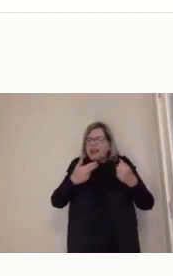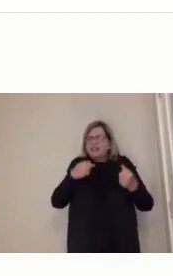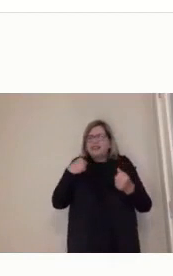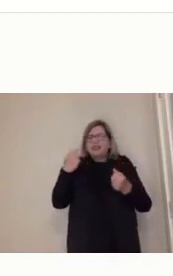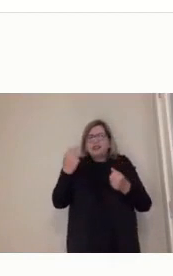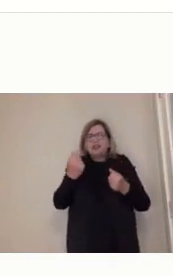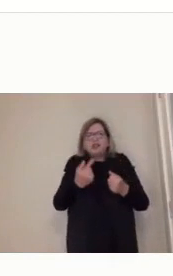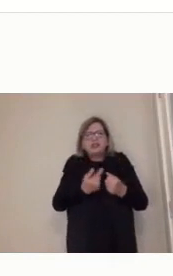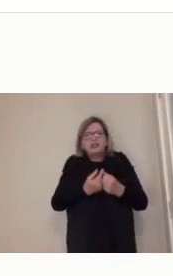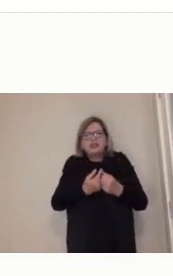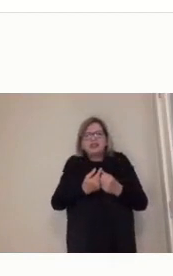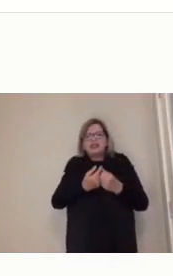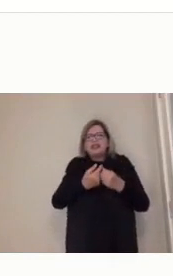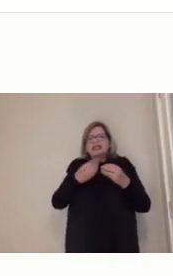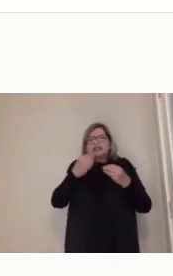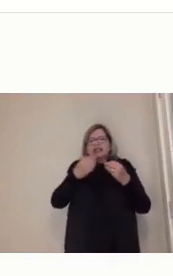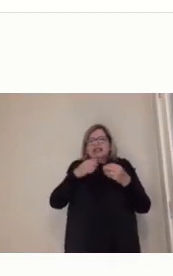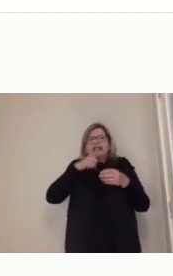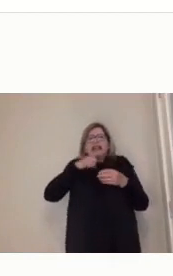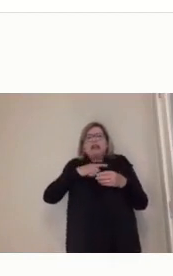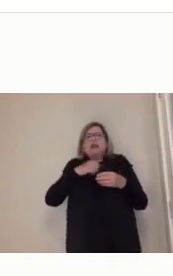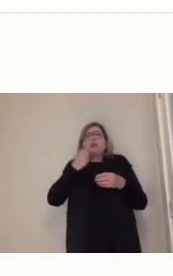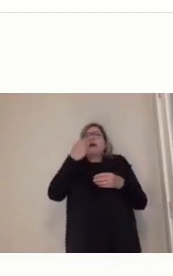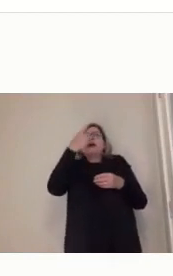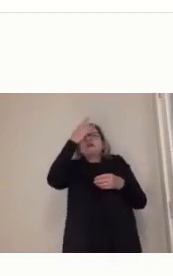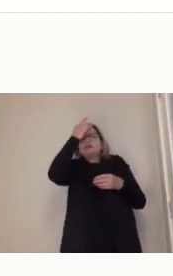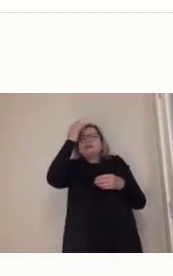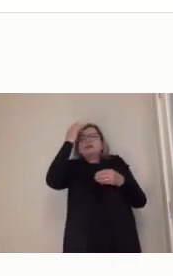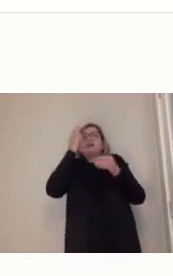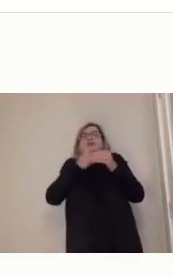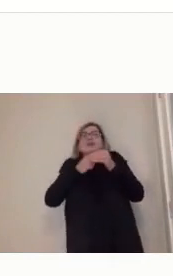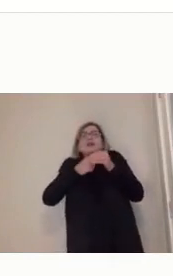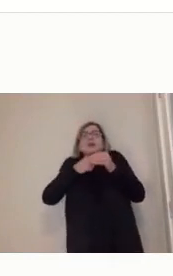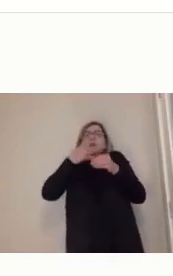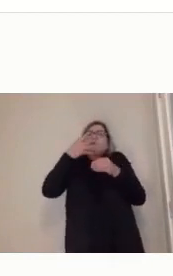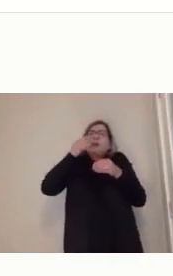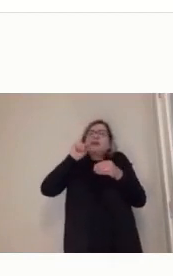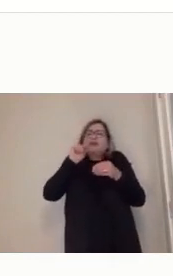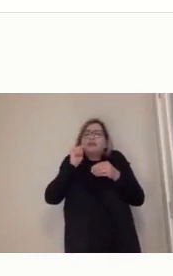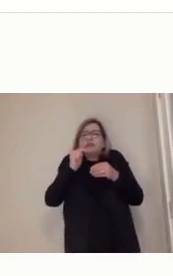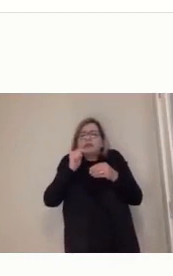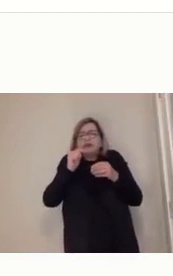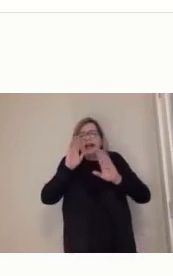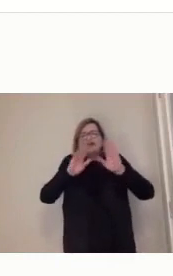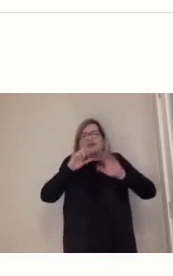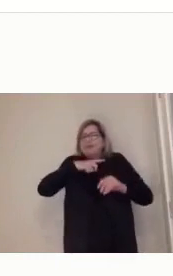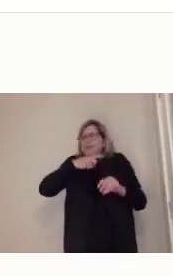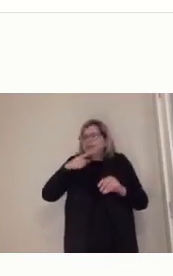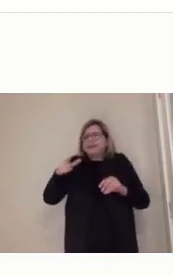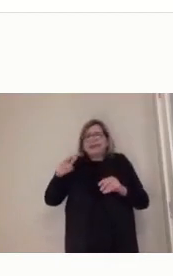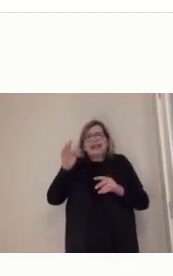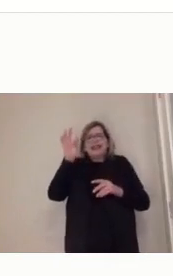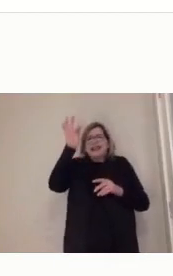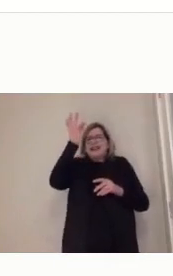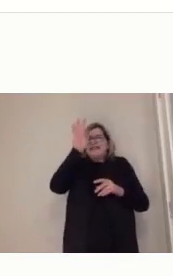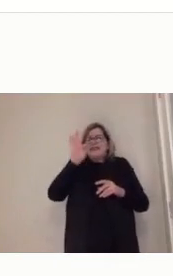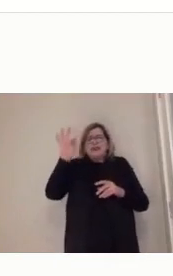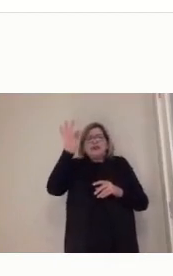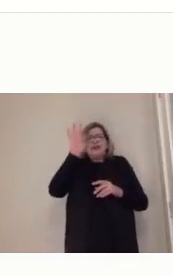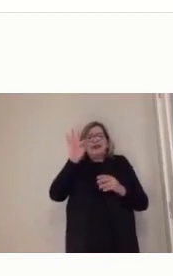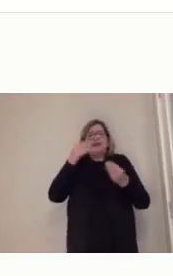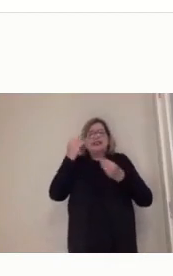em formaturas em que a gente vai, ali em cidades muito pequenas, que as pessoas choram e dizem que é a primeira formatura que eles estão vendo na vida.